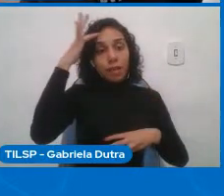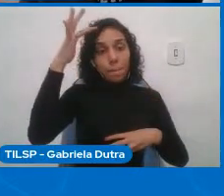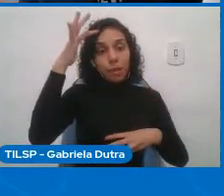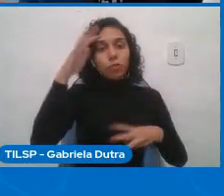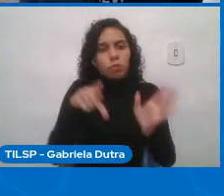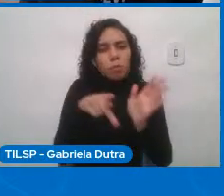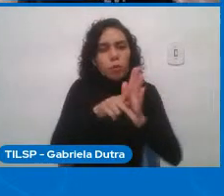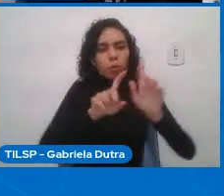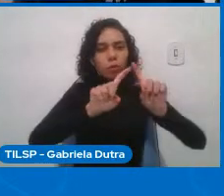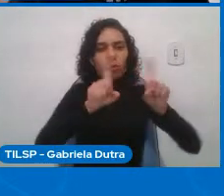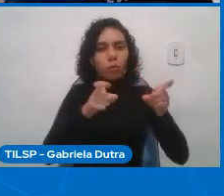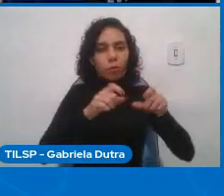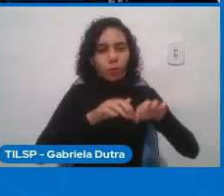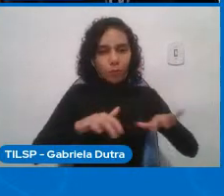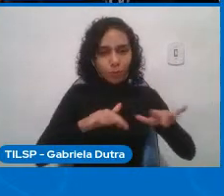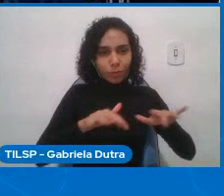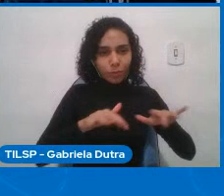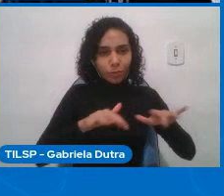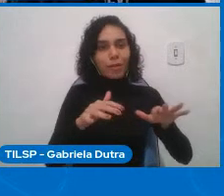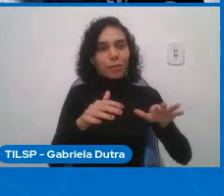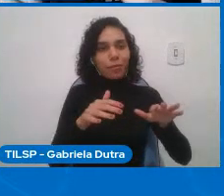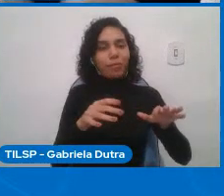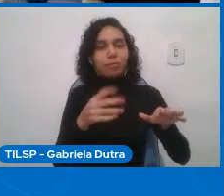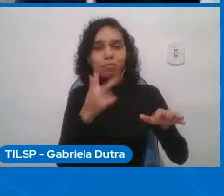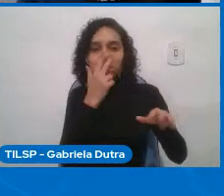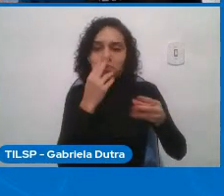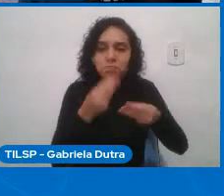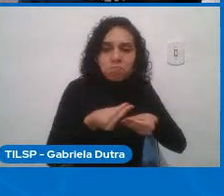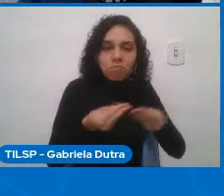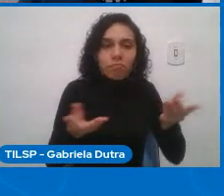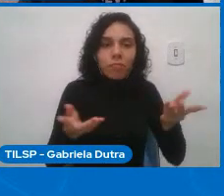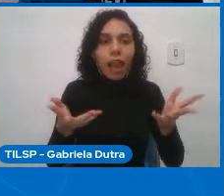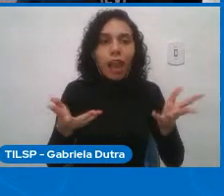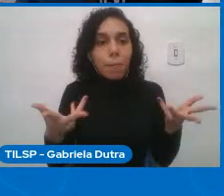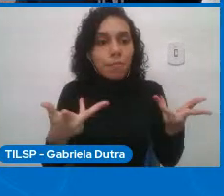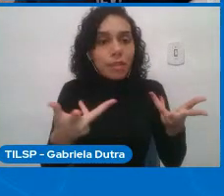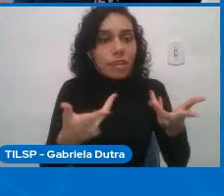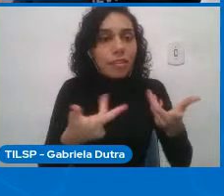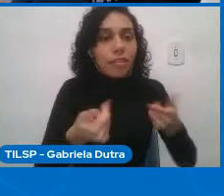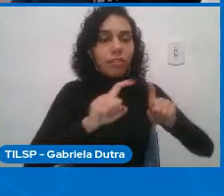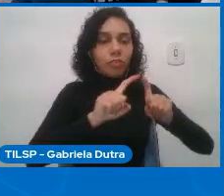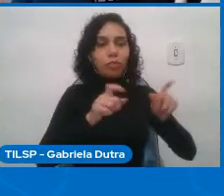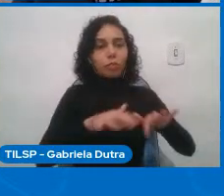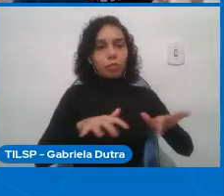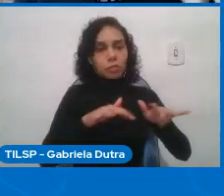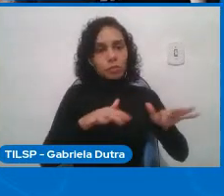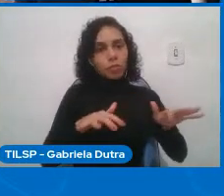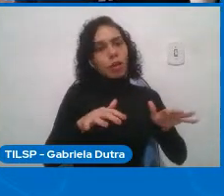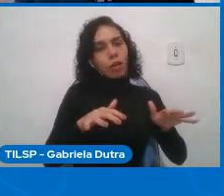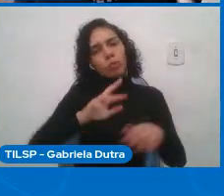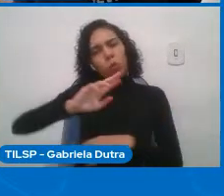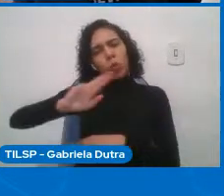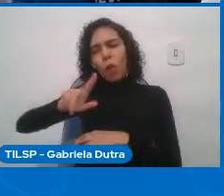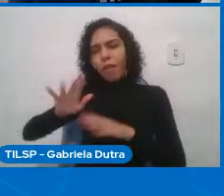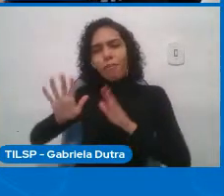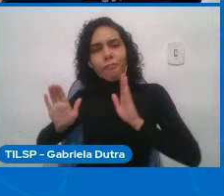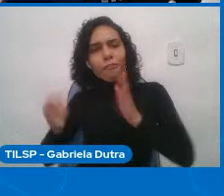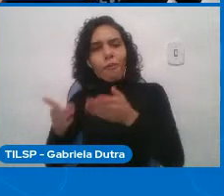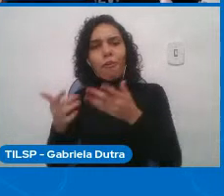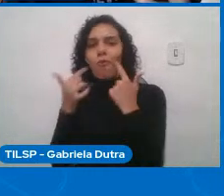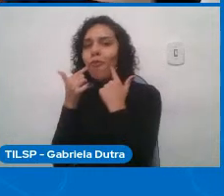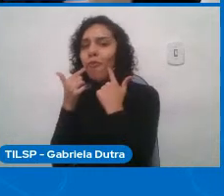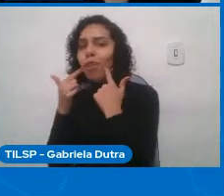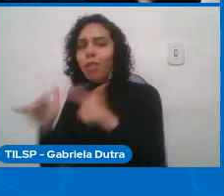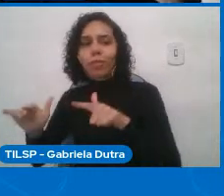habilidades de pensamento computacional independente de linguagem de programação então essas habilidades de algoritmo